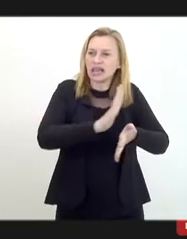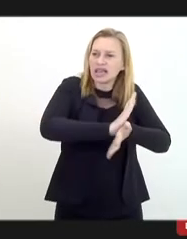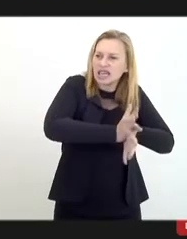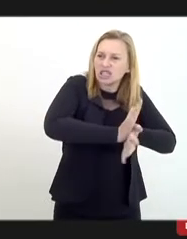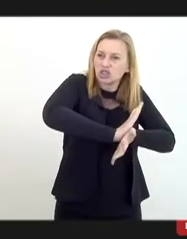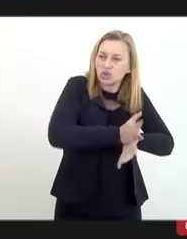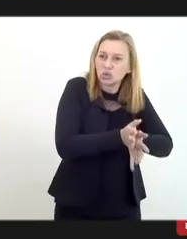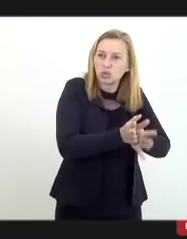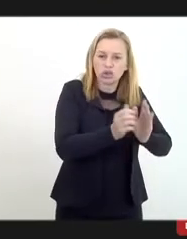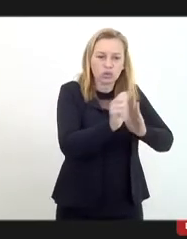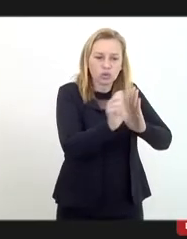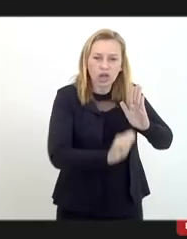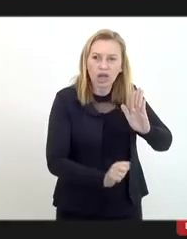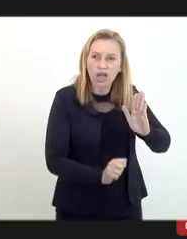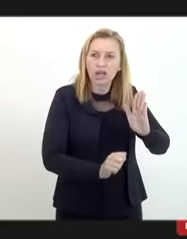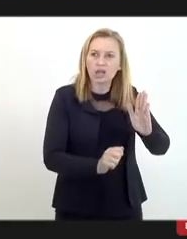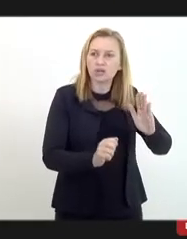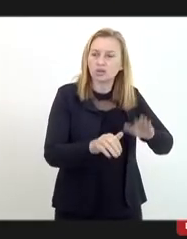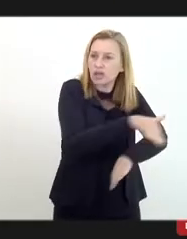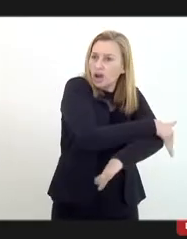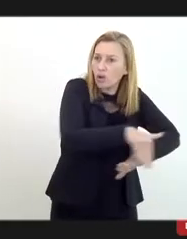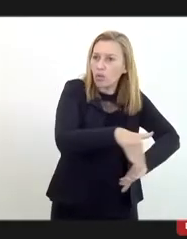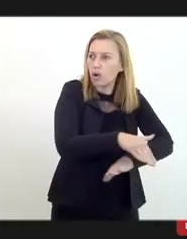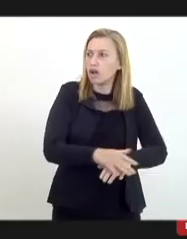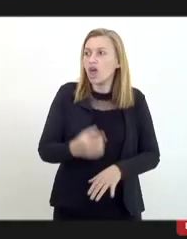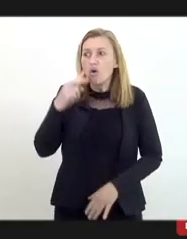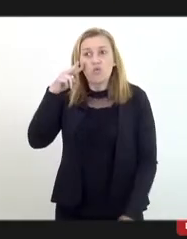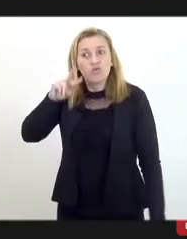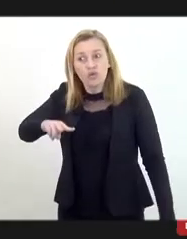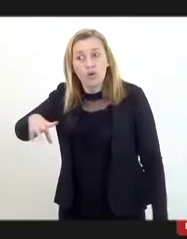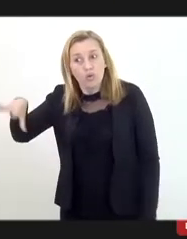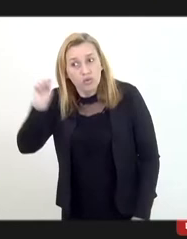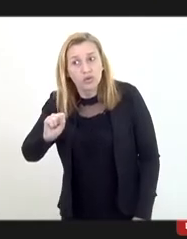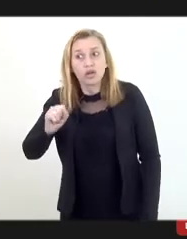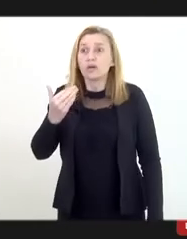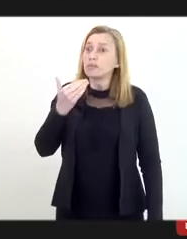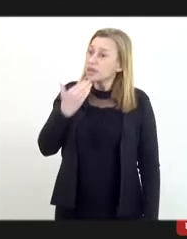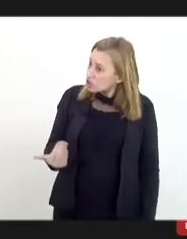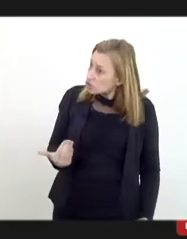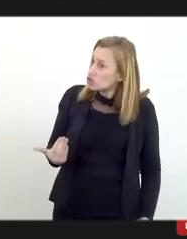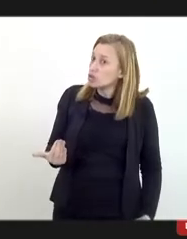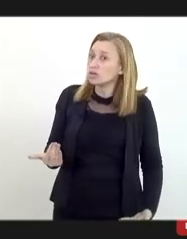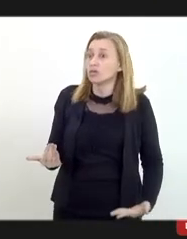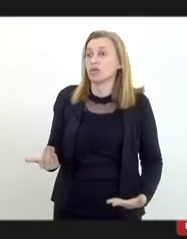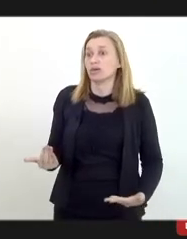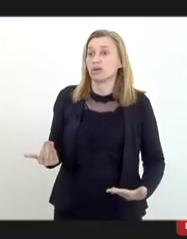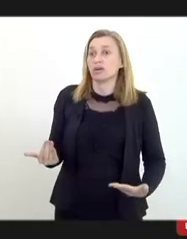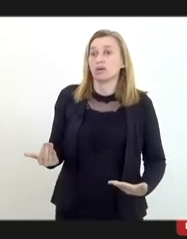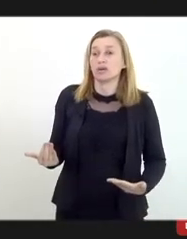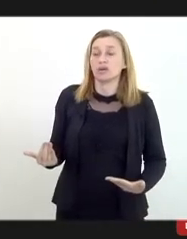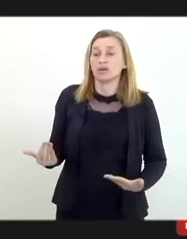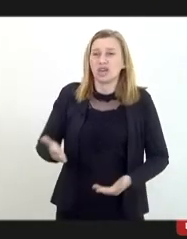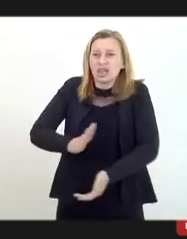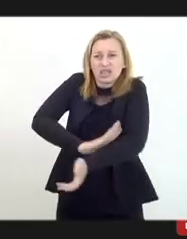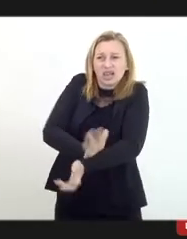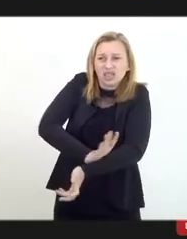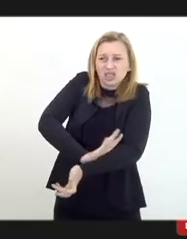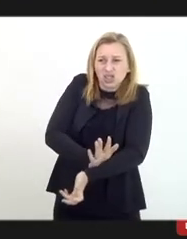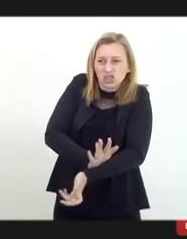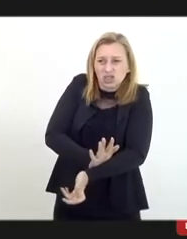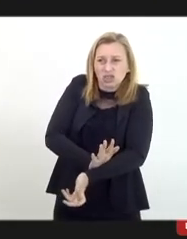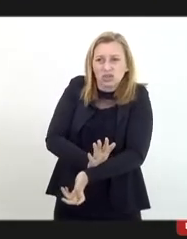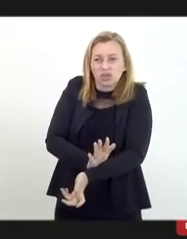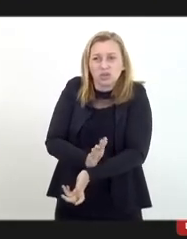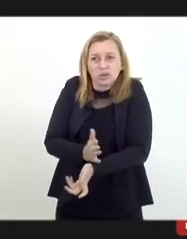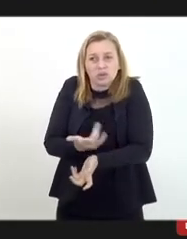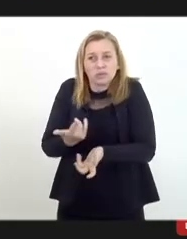bairro, eu vi isso, eu comentei e pedi, e ilustrando esse racismo estrutural que está por